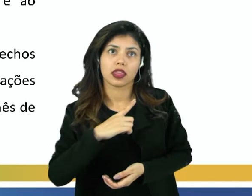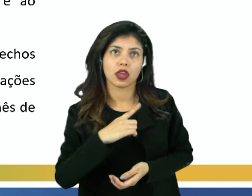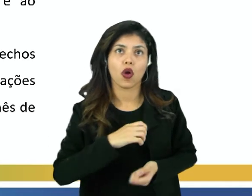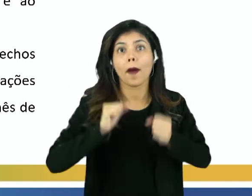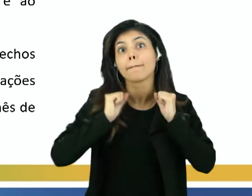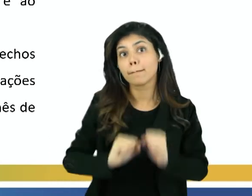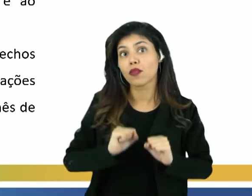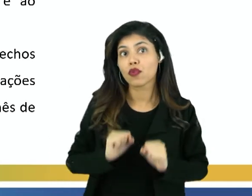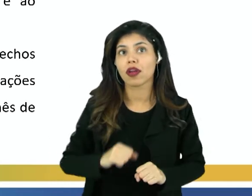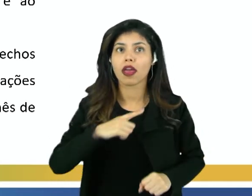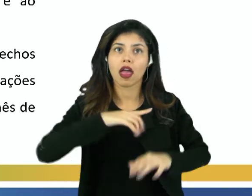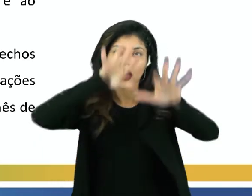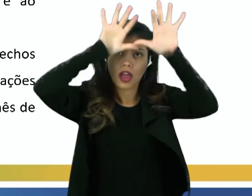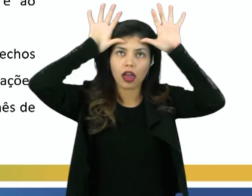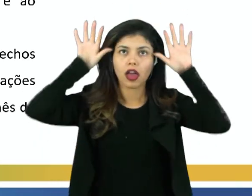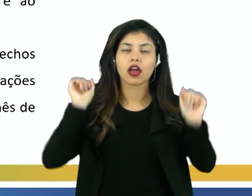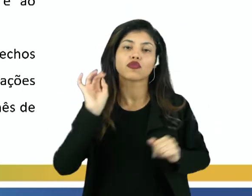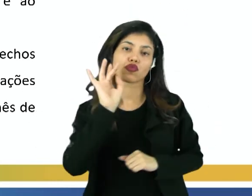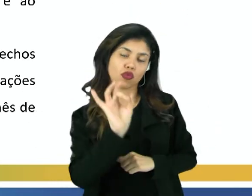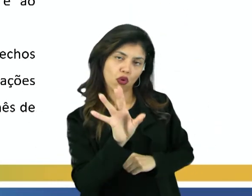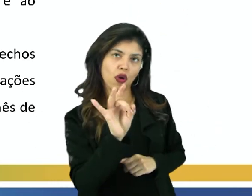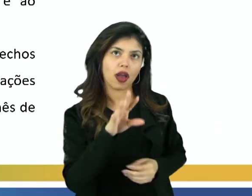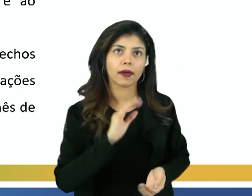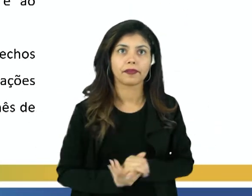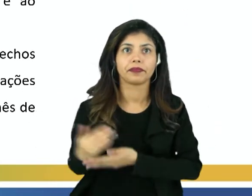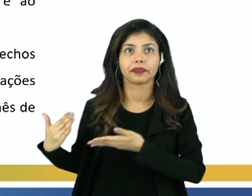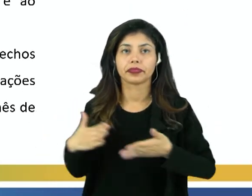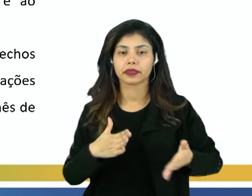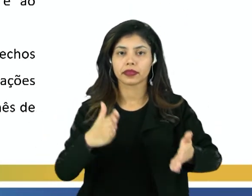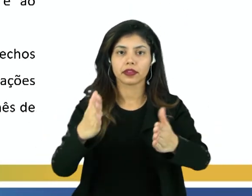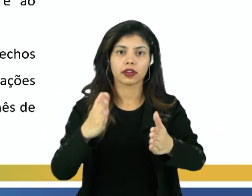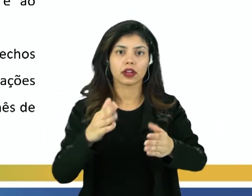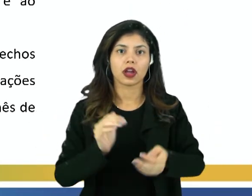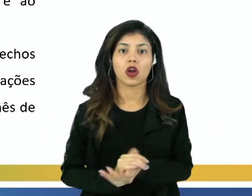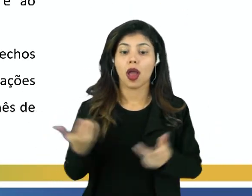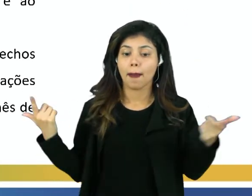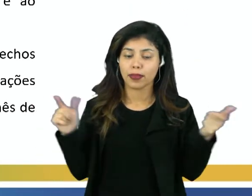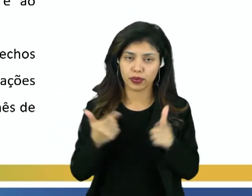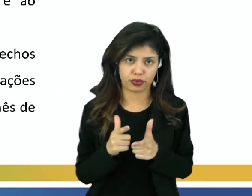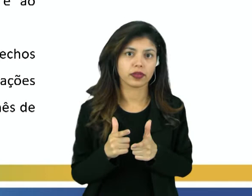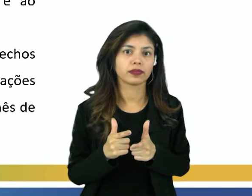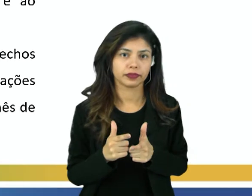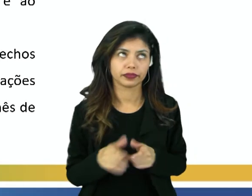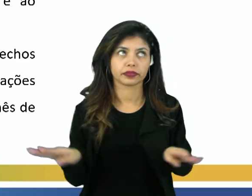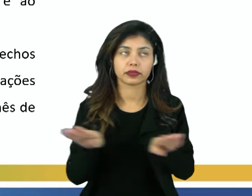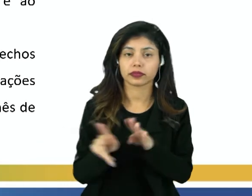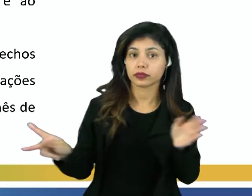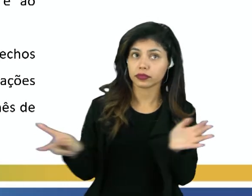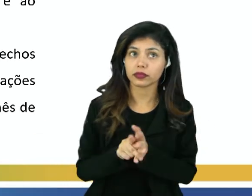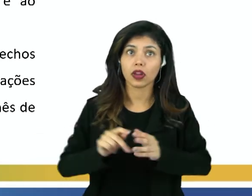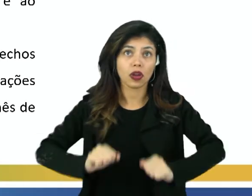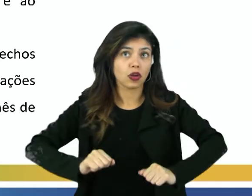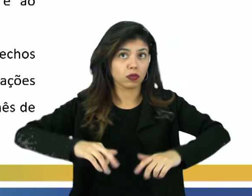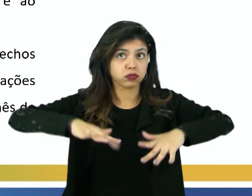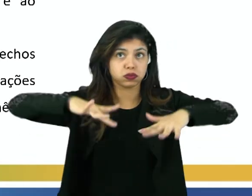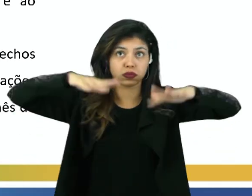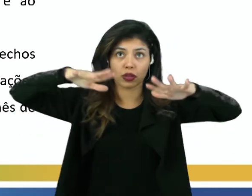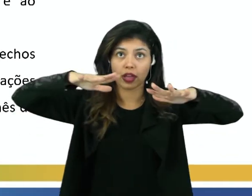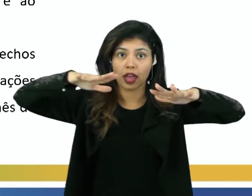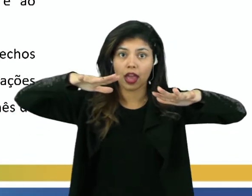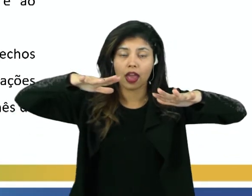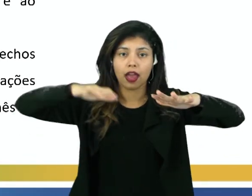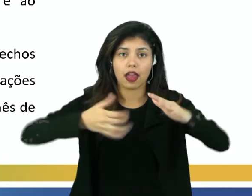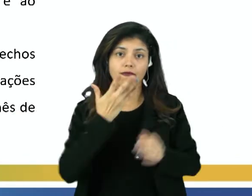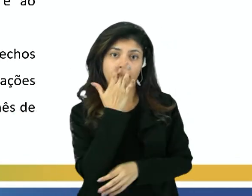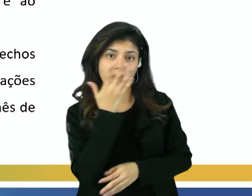permitindo no estado do Acre apenas a navegação de embarcações de pequeno porte. Suas cheias ocorrem de fevereiro a